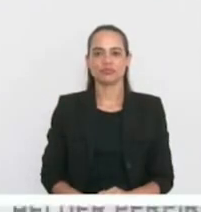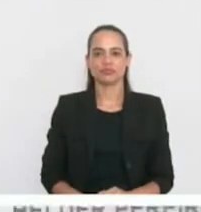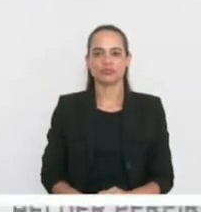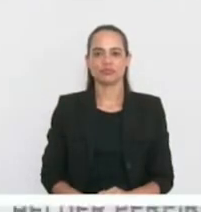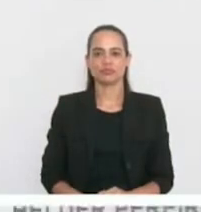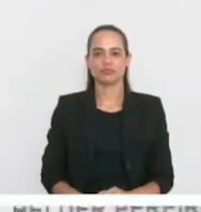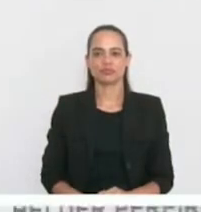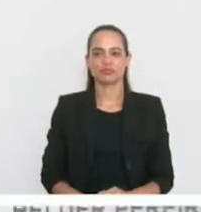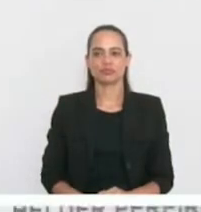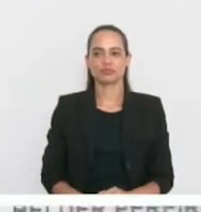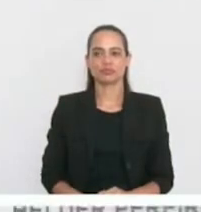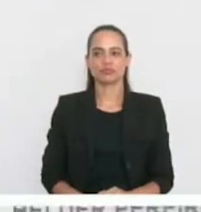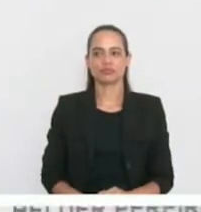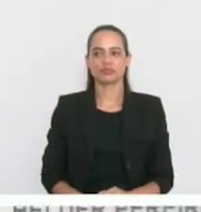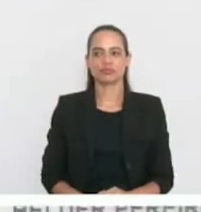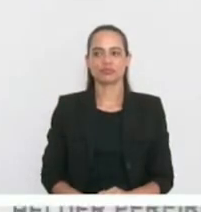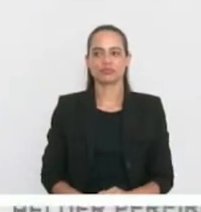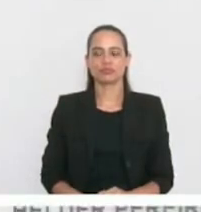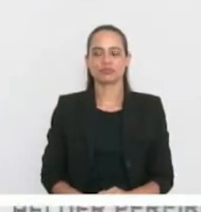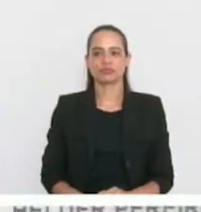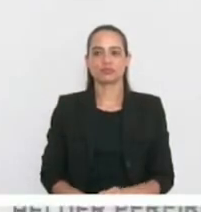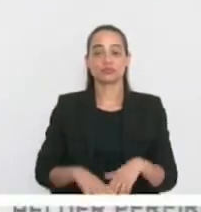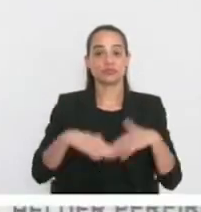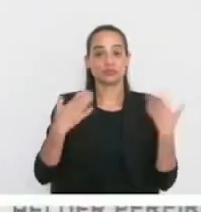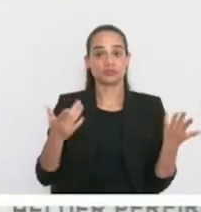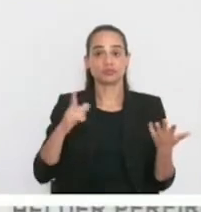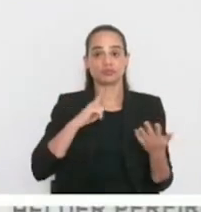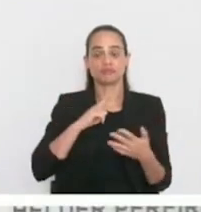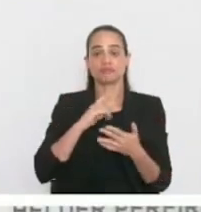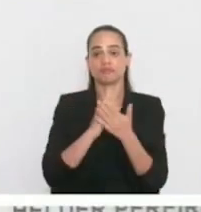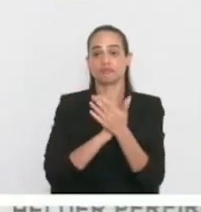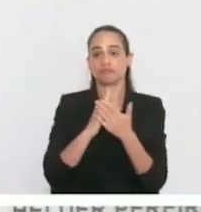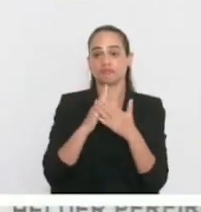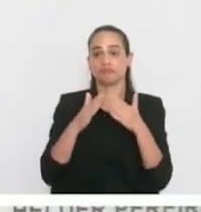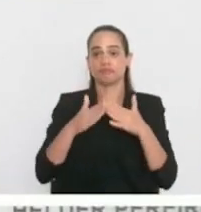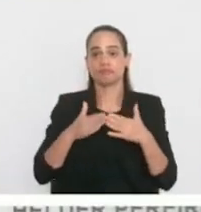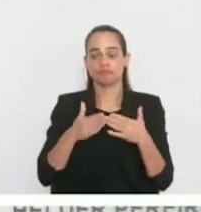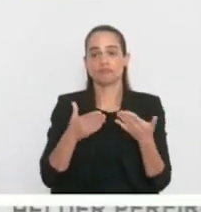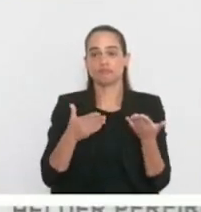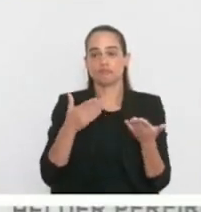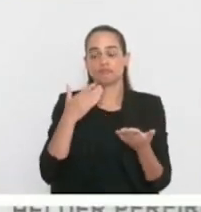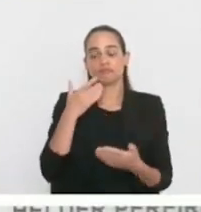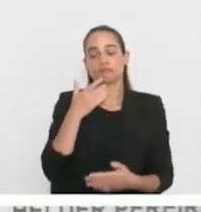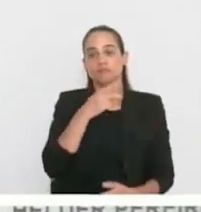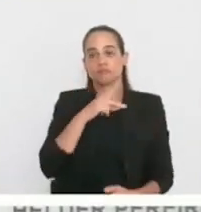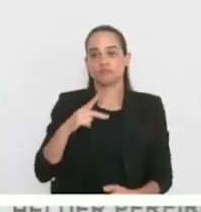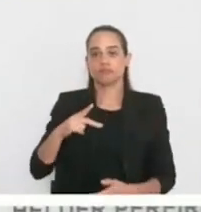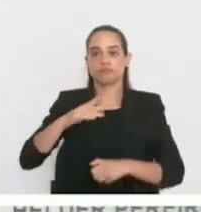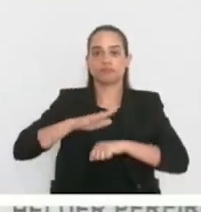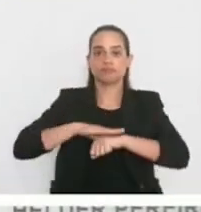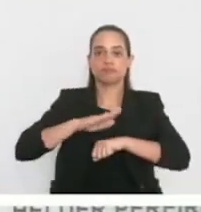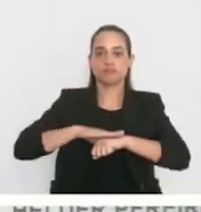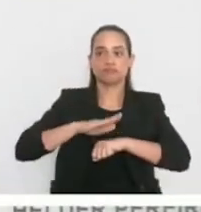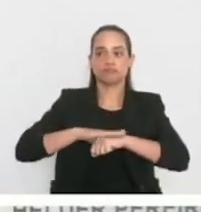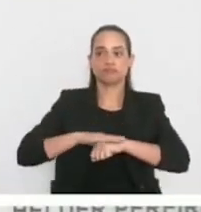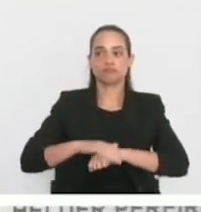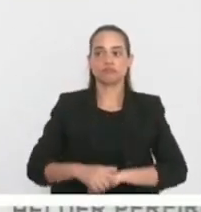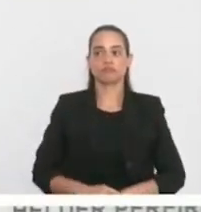Bom, tem algumas indicações aqui, senhor presidente, que eu fiz ao